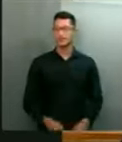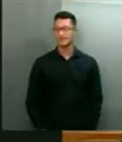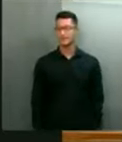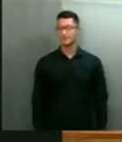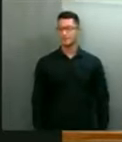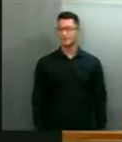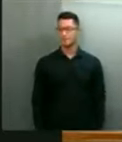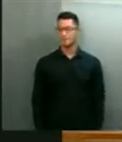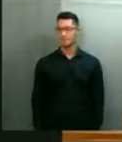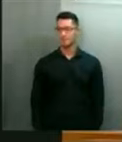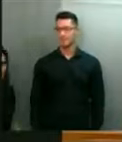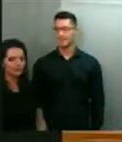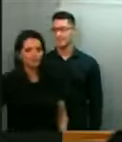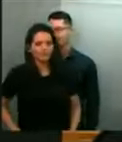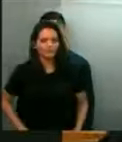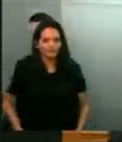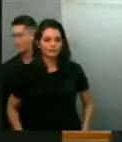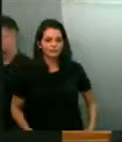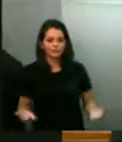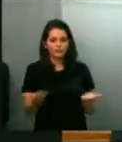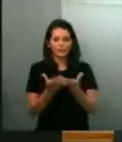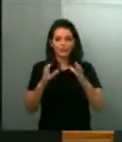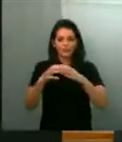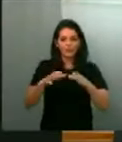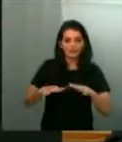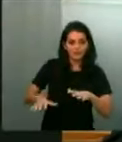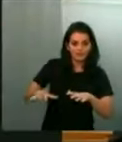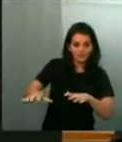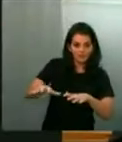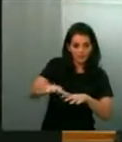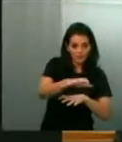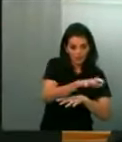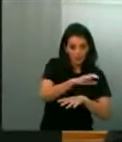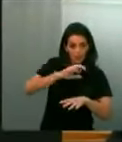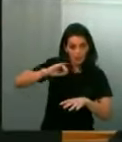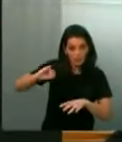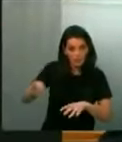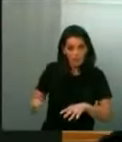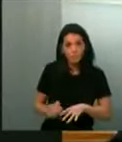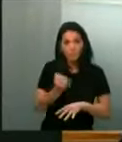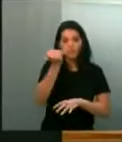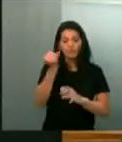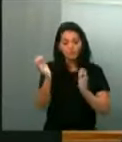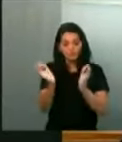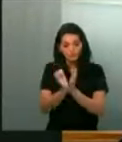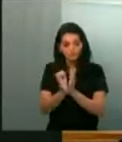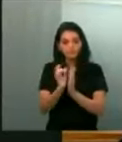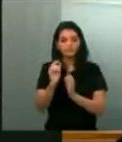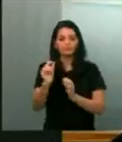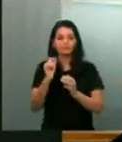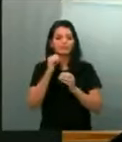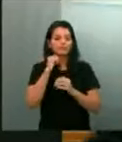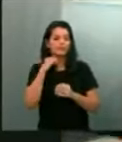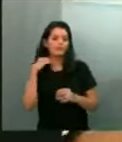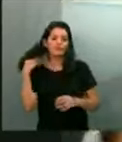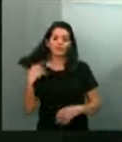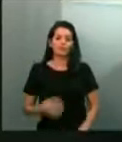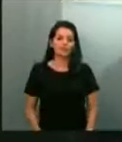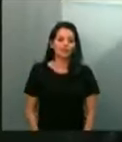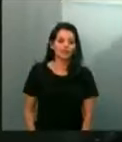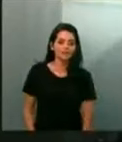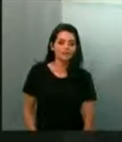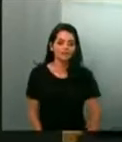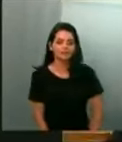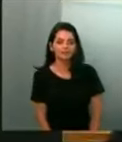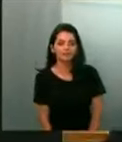Houve até quem dissesse que o setor está se aproveitando da doença e da morte. Isto é de uma